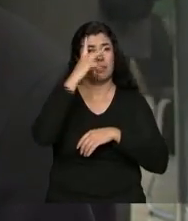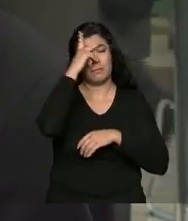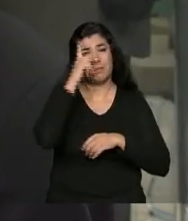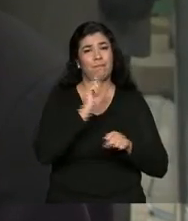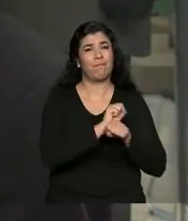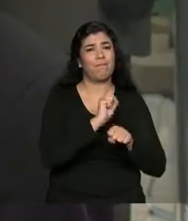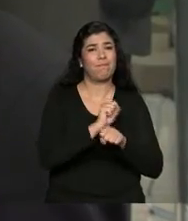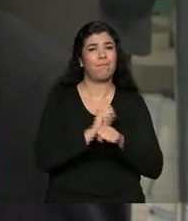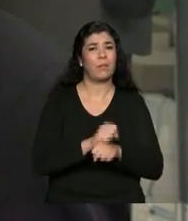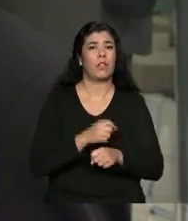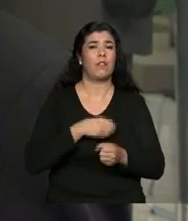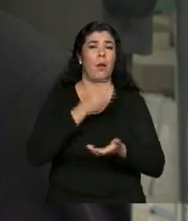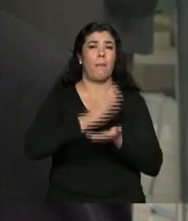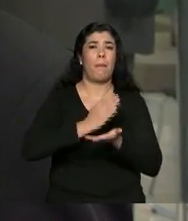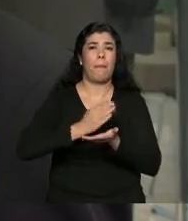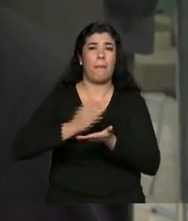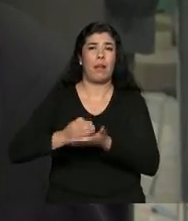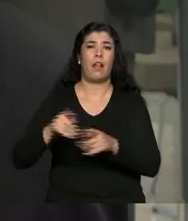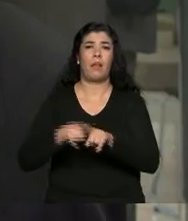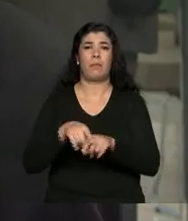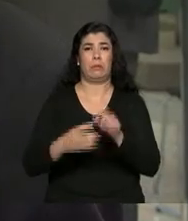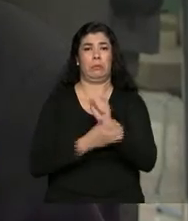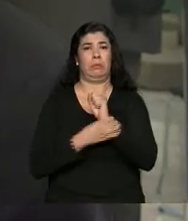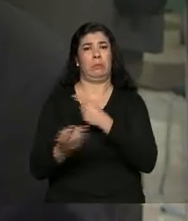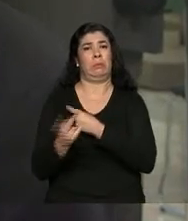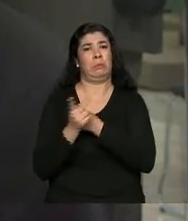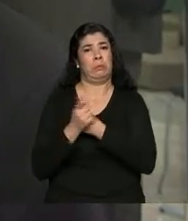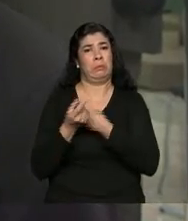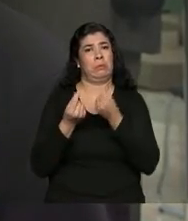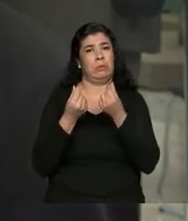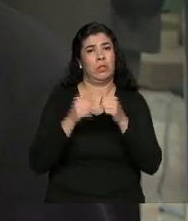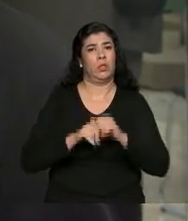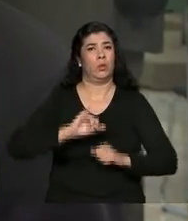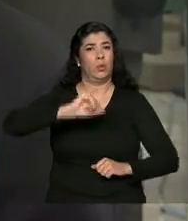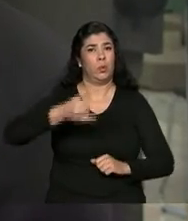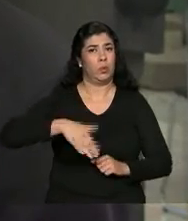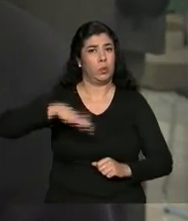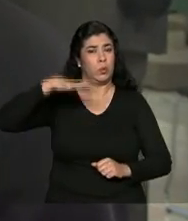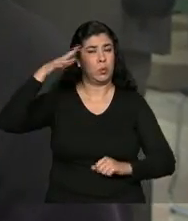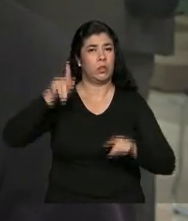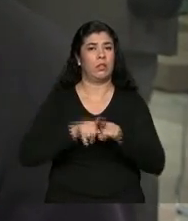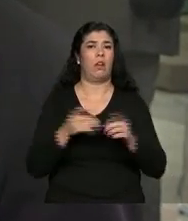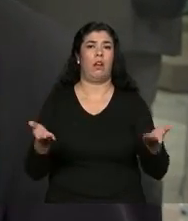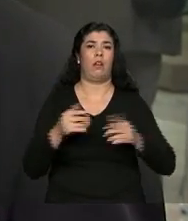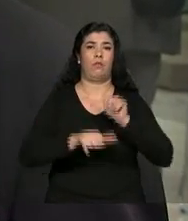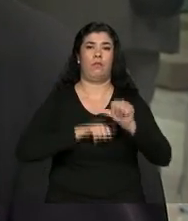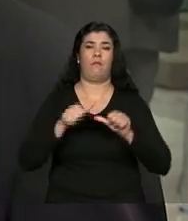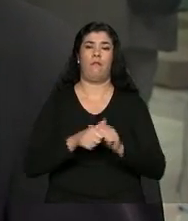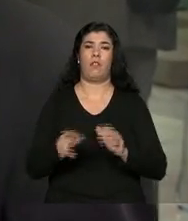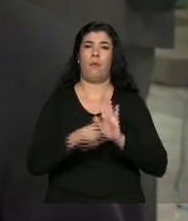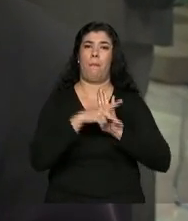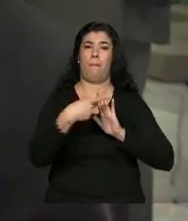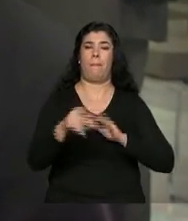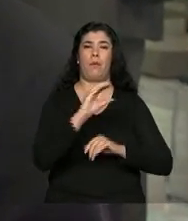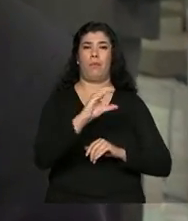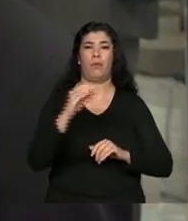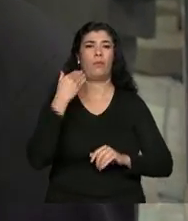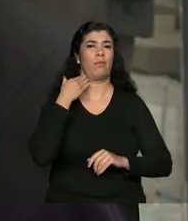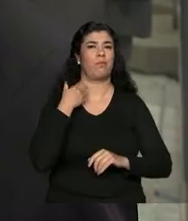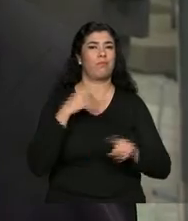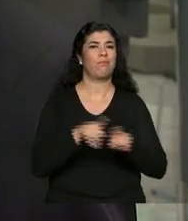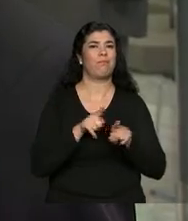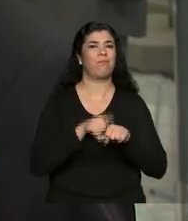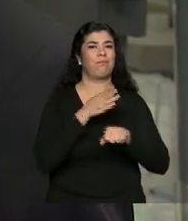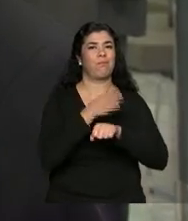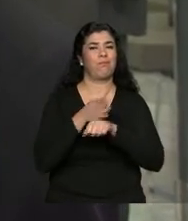na mão do cartão de crédito, todo agiota, pagando juros muito altos. Agora eles têm a sua conta bancária, tem o crédito